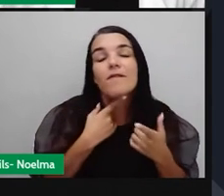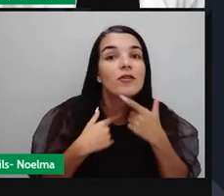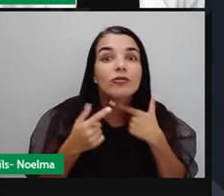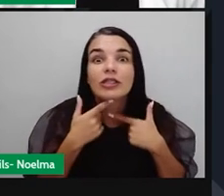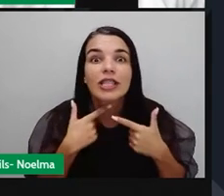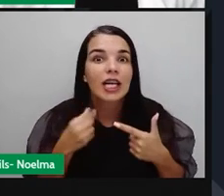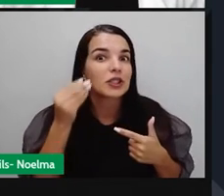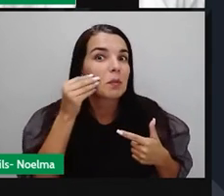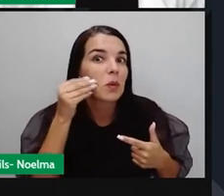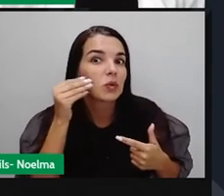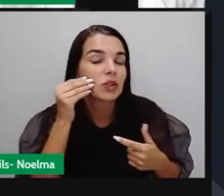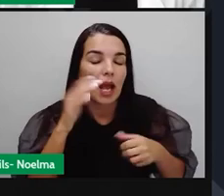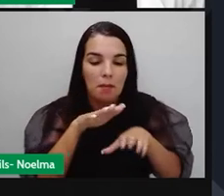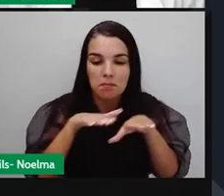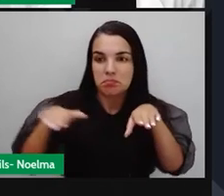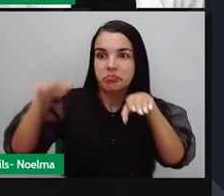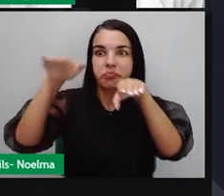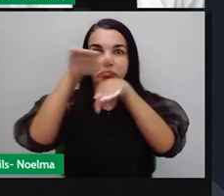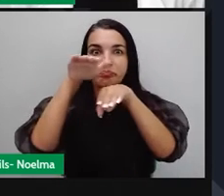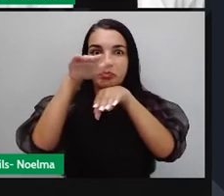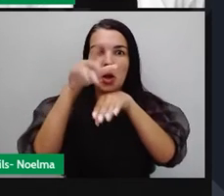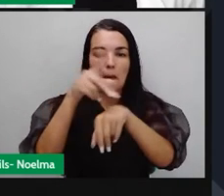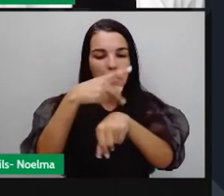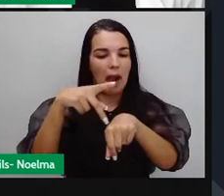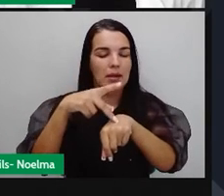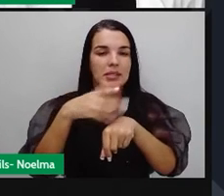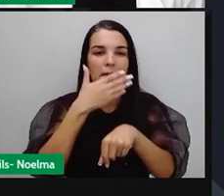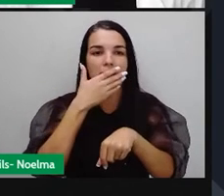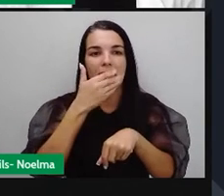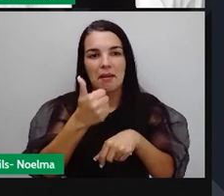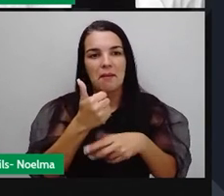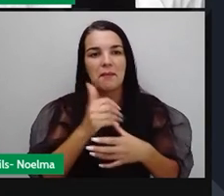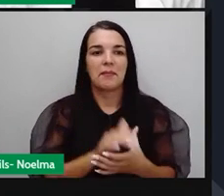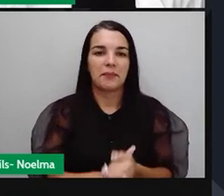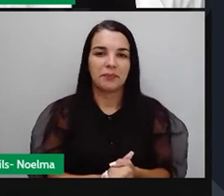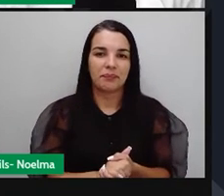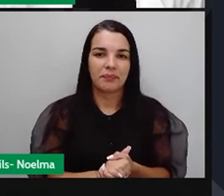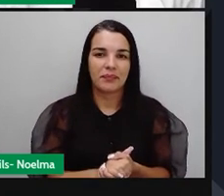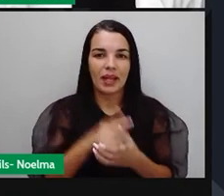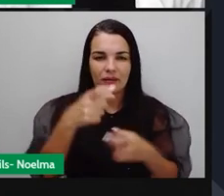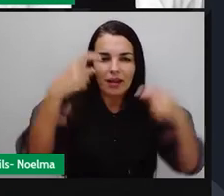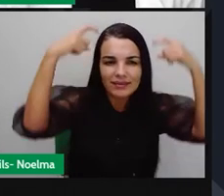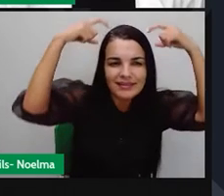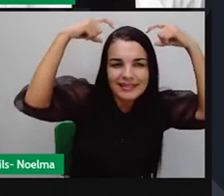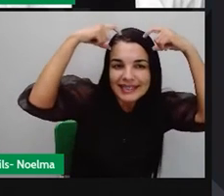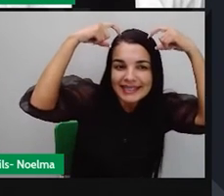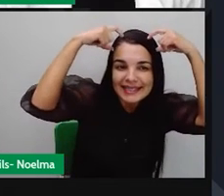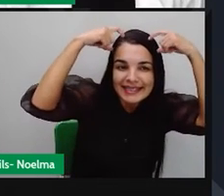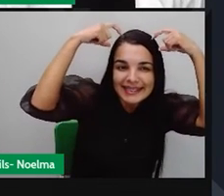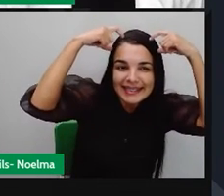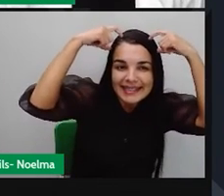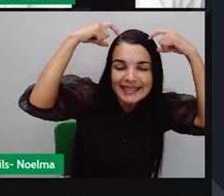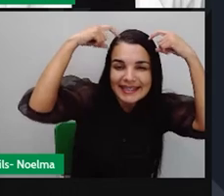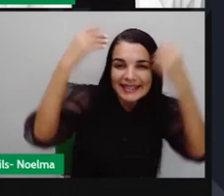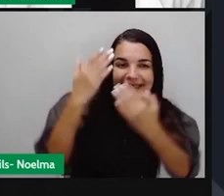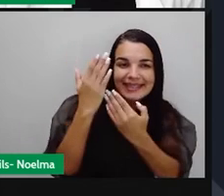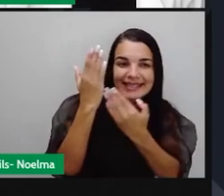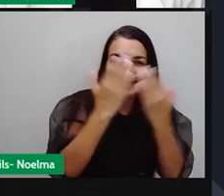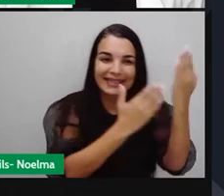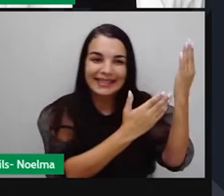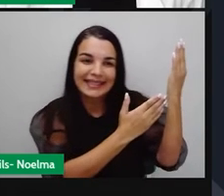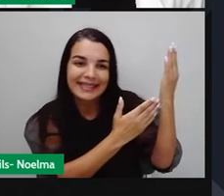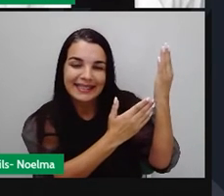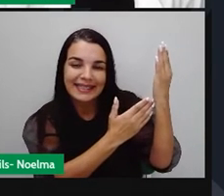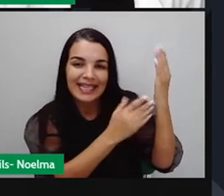mostrar o quanto seu país era superior. E aqui, esse ursinho que ficou famoso, essa imagem do ursinho chorando,